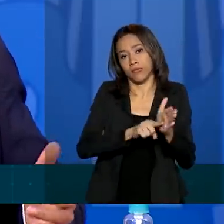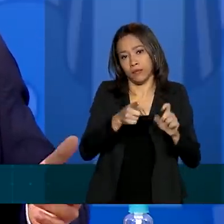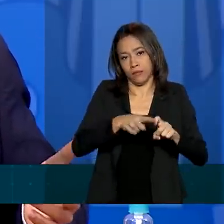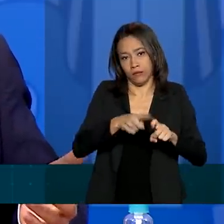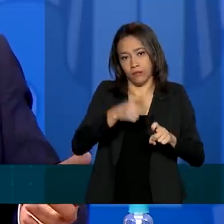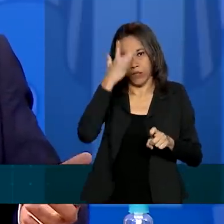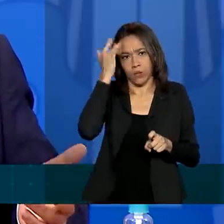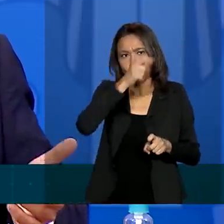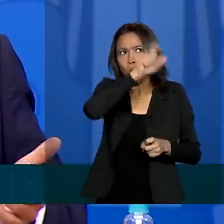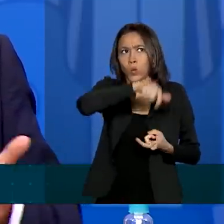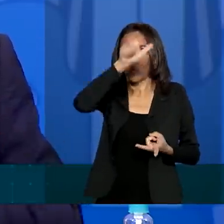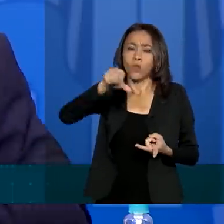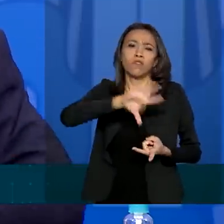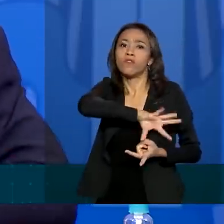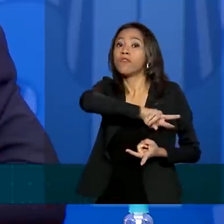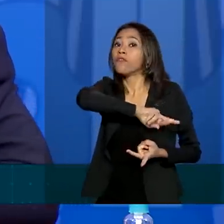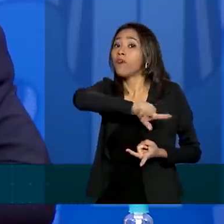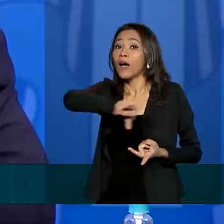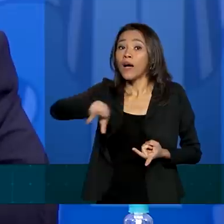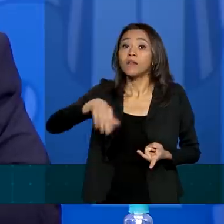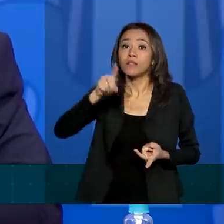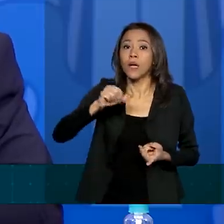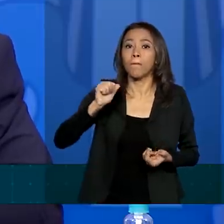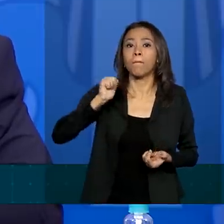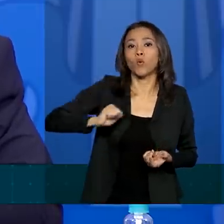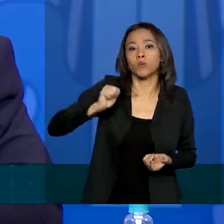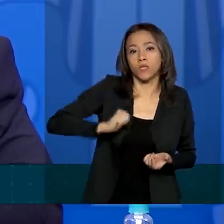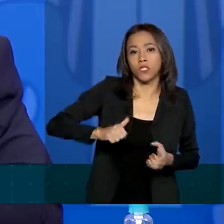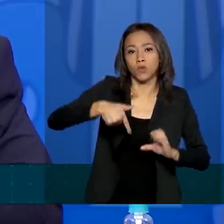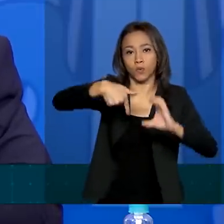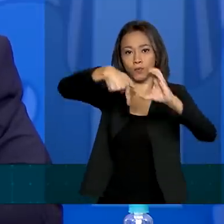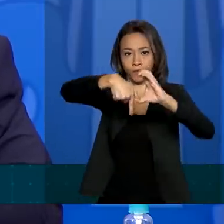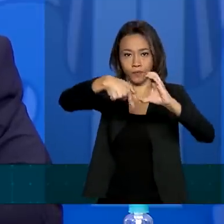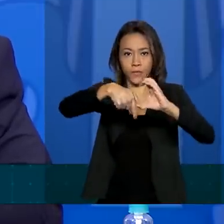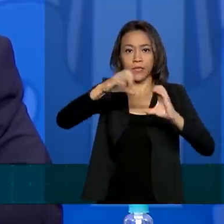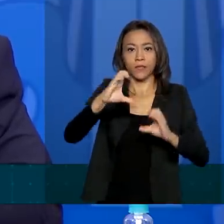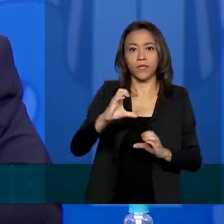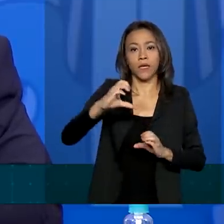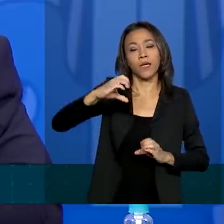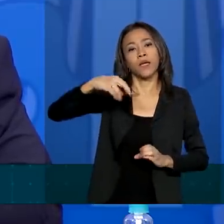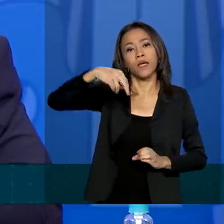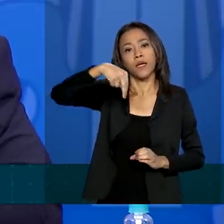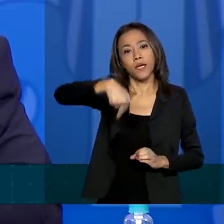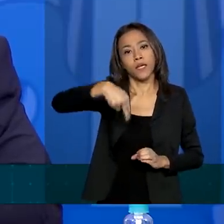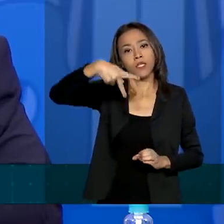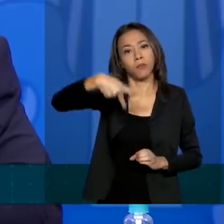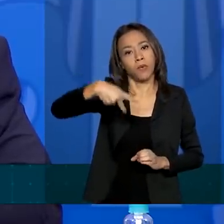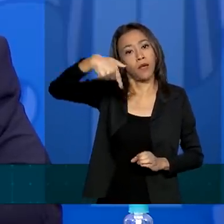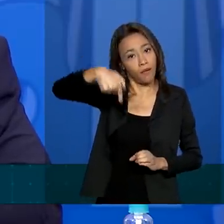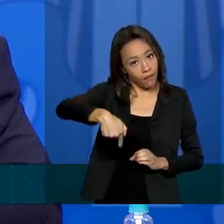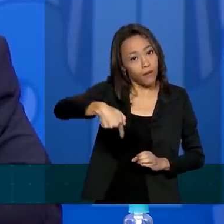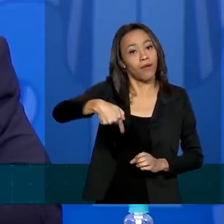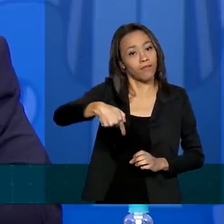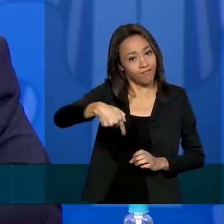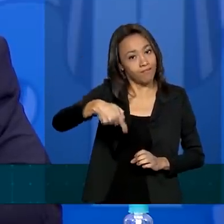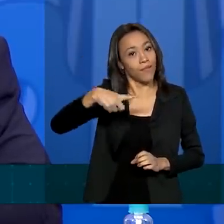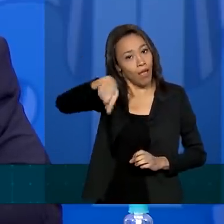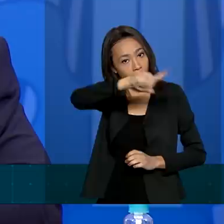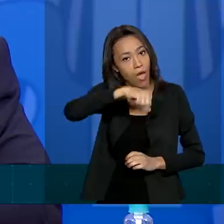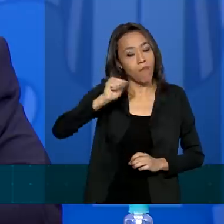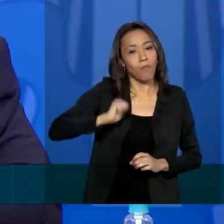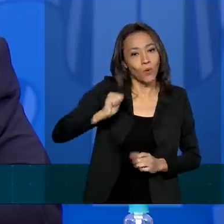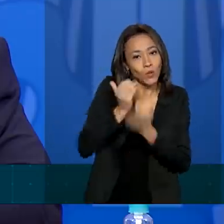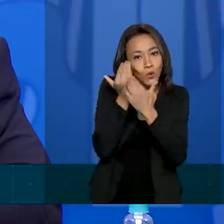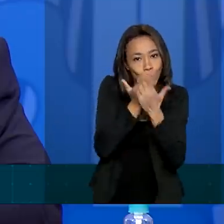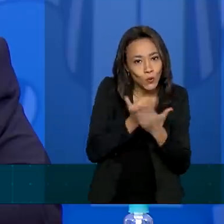deles são bolsistas do CNPq, inclusive, porque o ano passado aquela luta toda, gente falou tanto do CNPq, da necessidade de